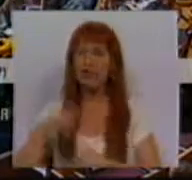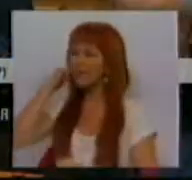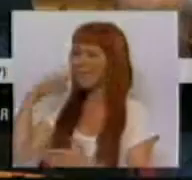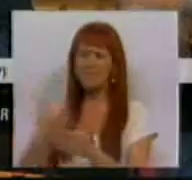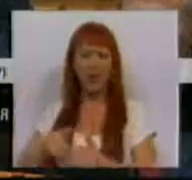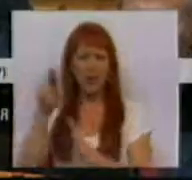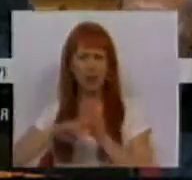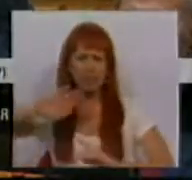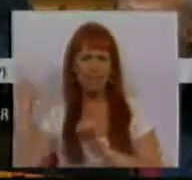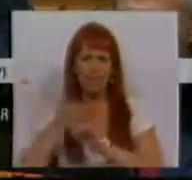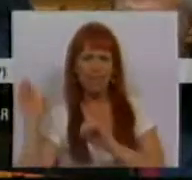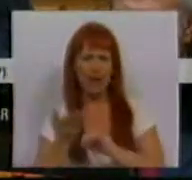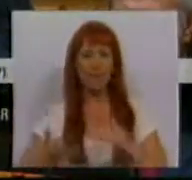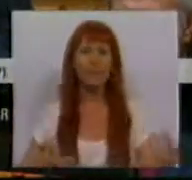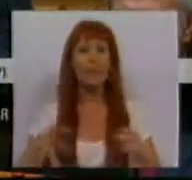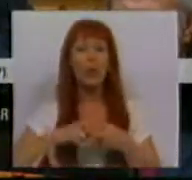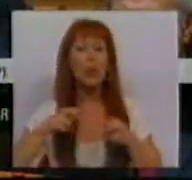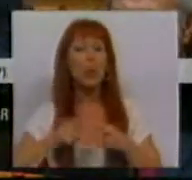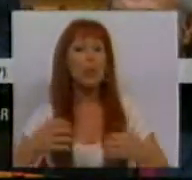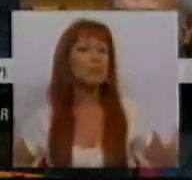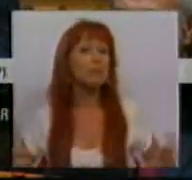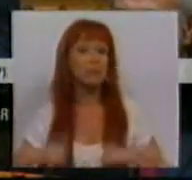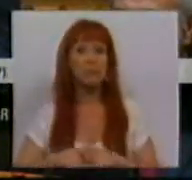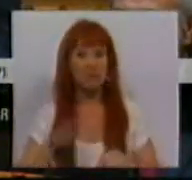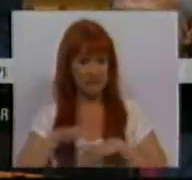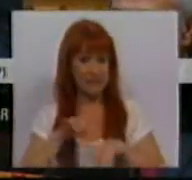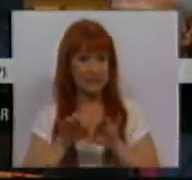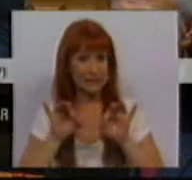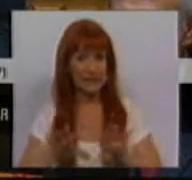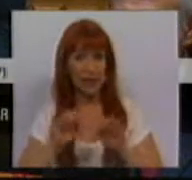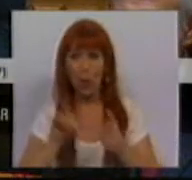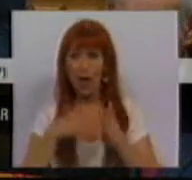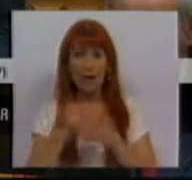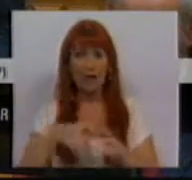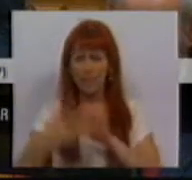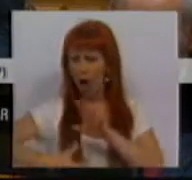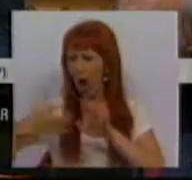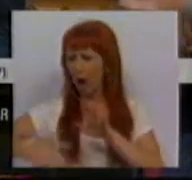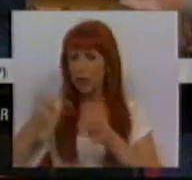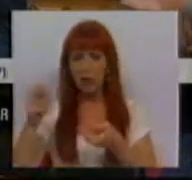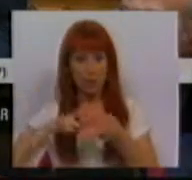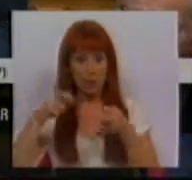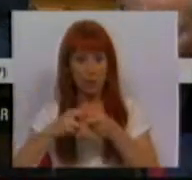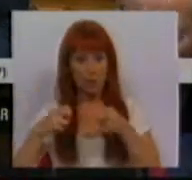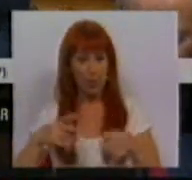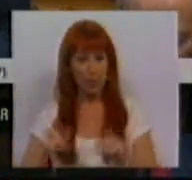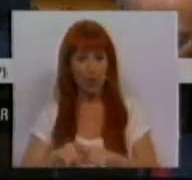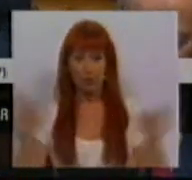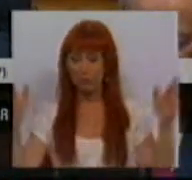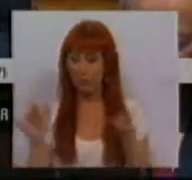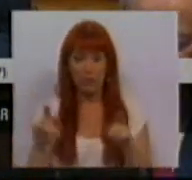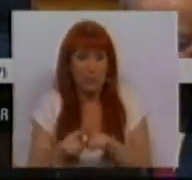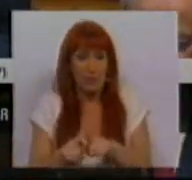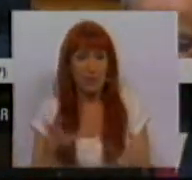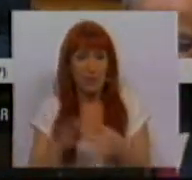agravamento de regimes sancionatórios. O problema é que, assim agindo, quase sempre a complexidade dos fenómenos se reduz